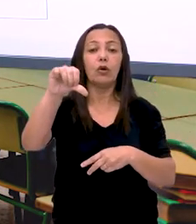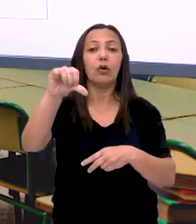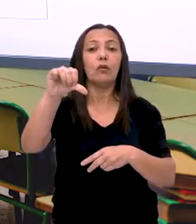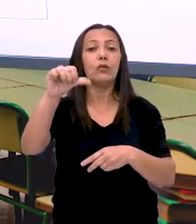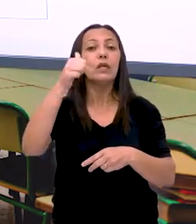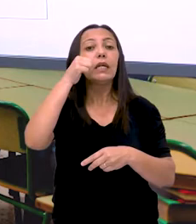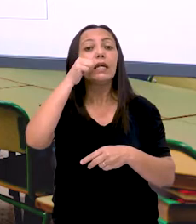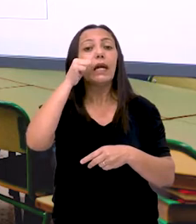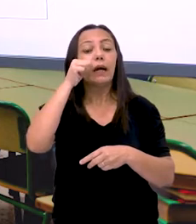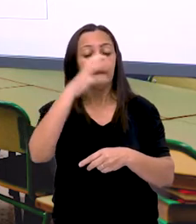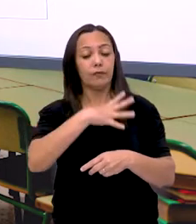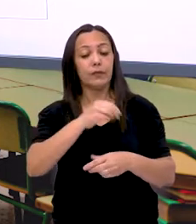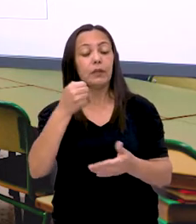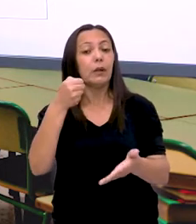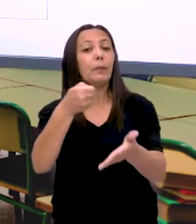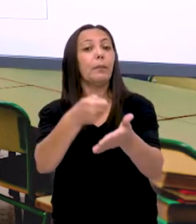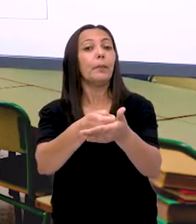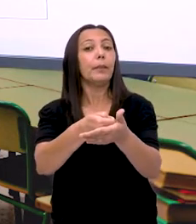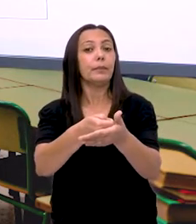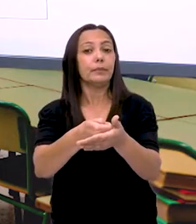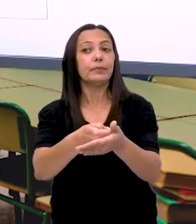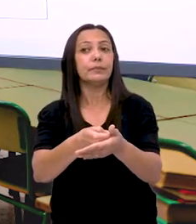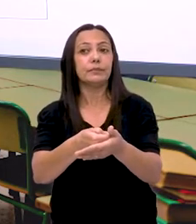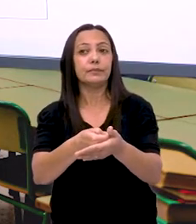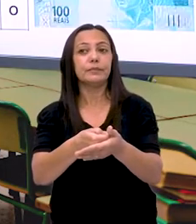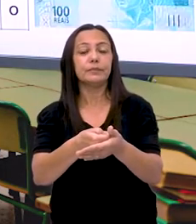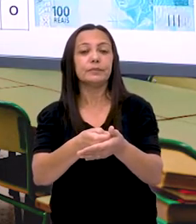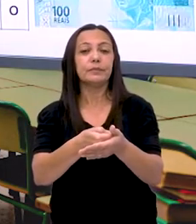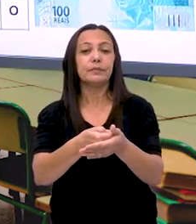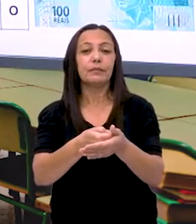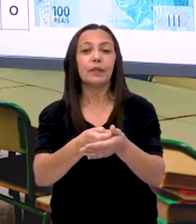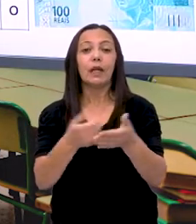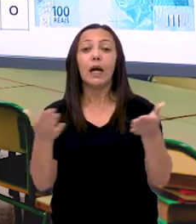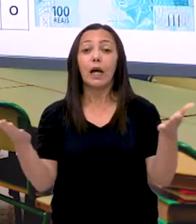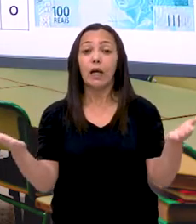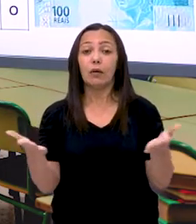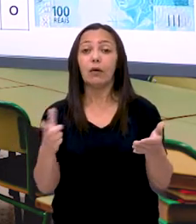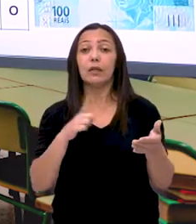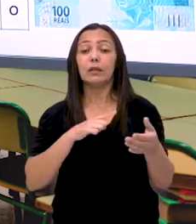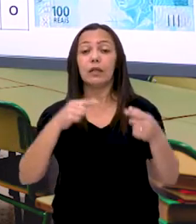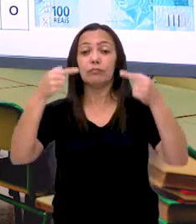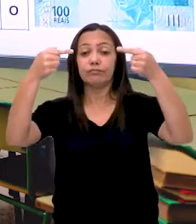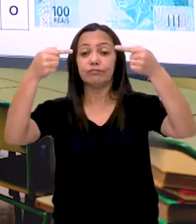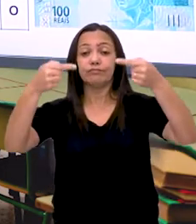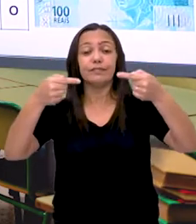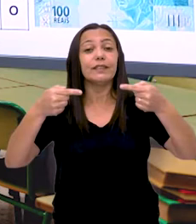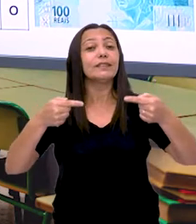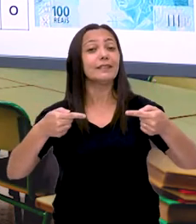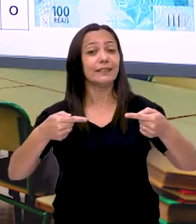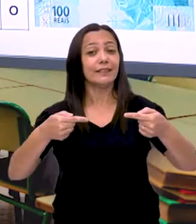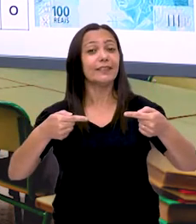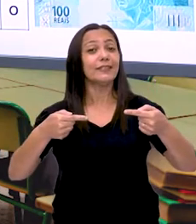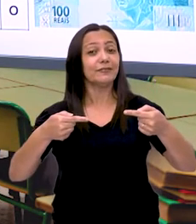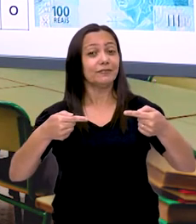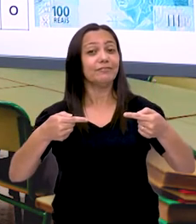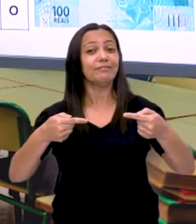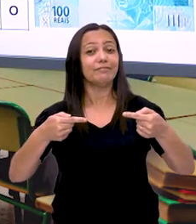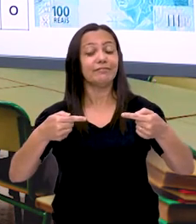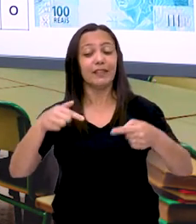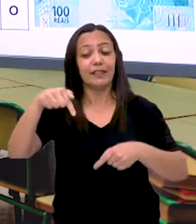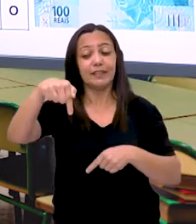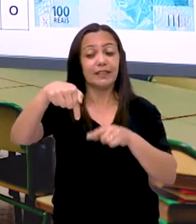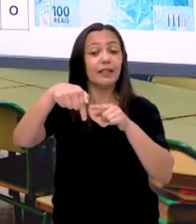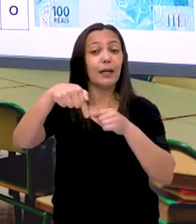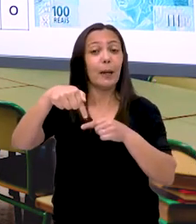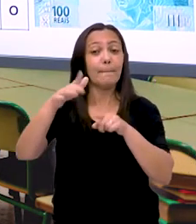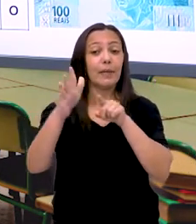o valor pago pelo que ela escolheu. Temos agora esse desafio maravilhoso, essa